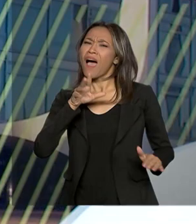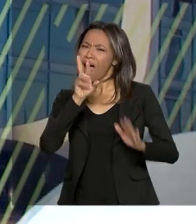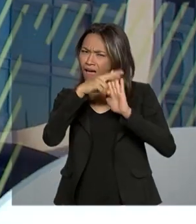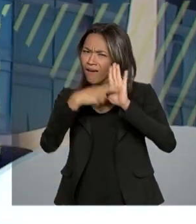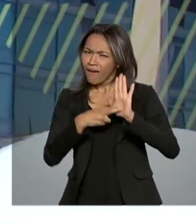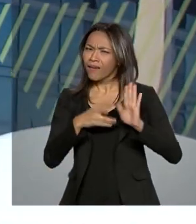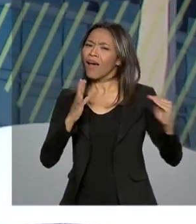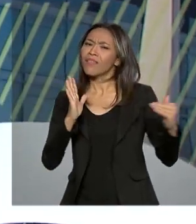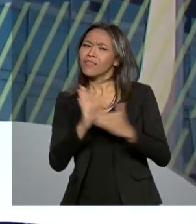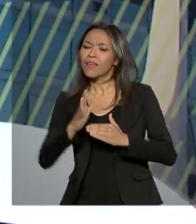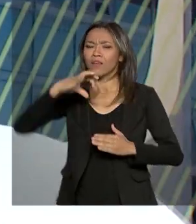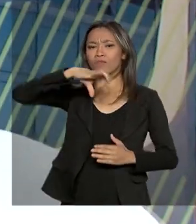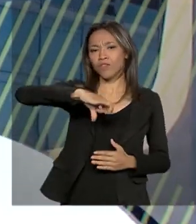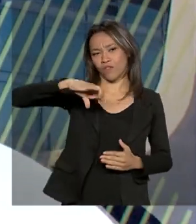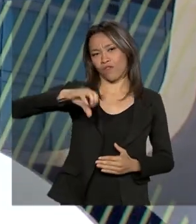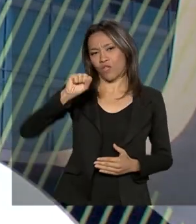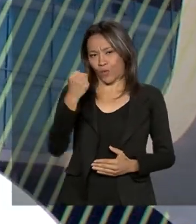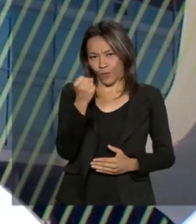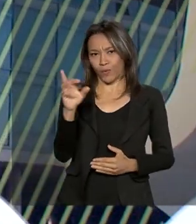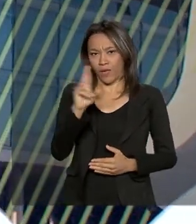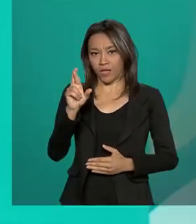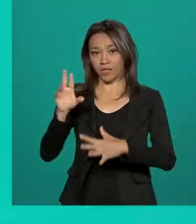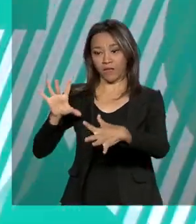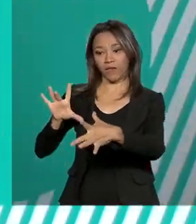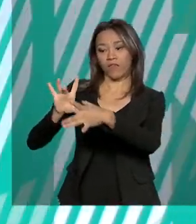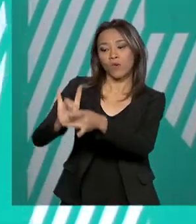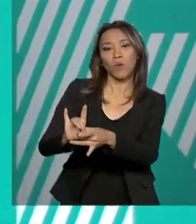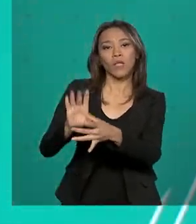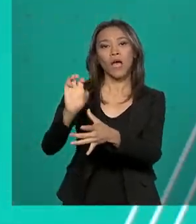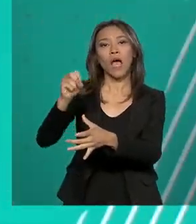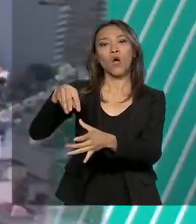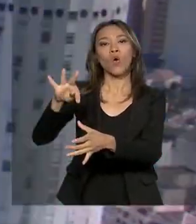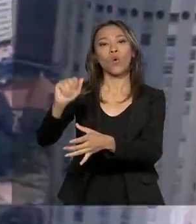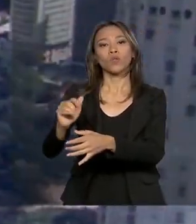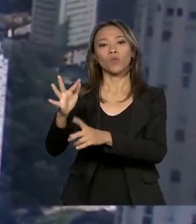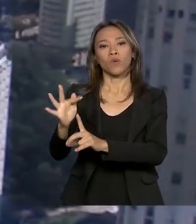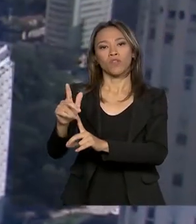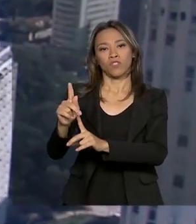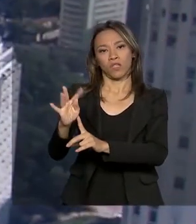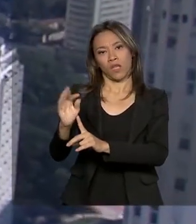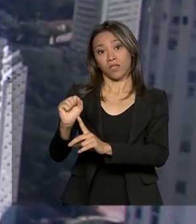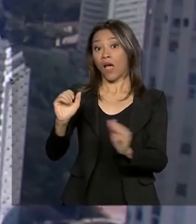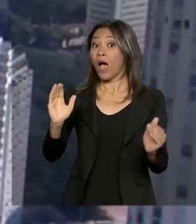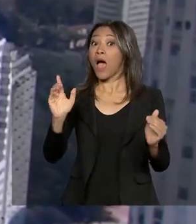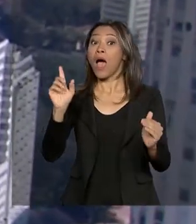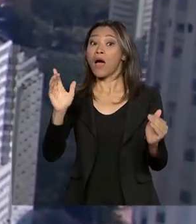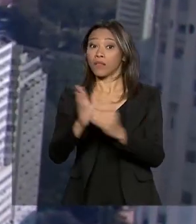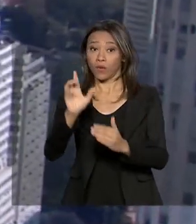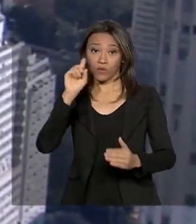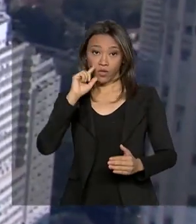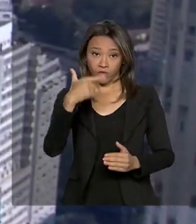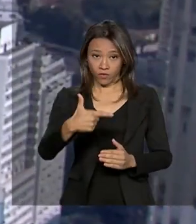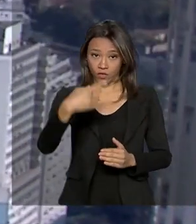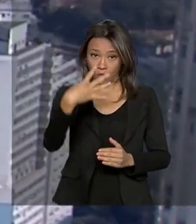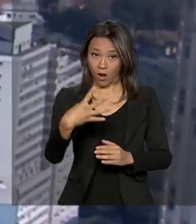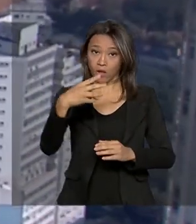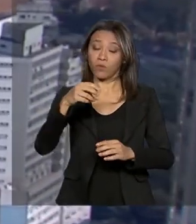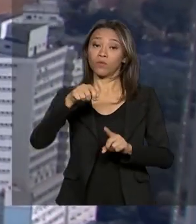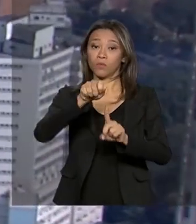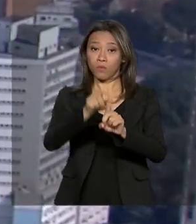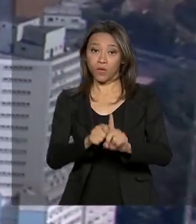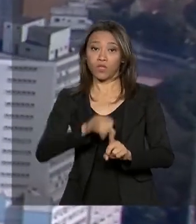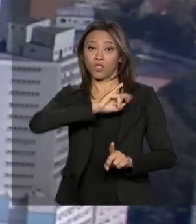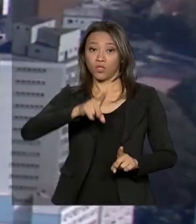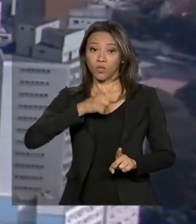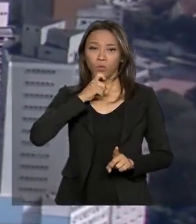998 na conta vinculada ao FGTS até o dia 24 de julho. O pagamento começa hoje e a expectativa é